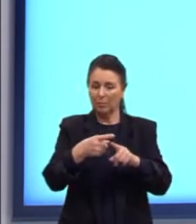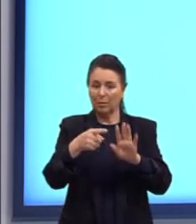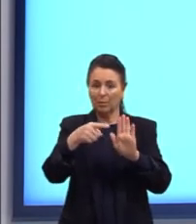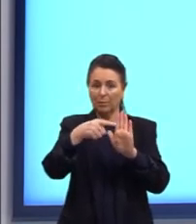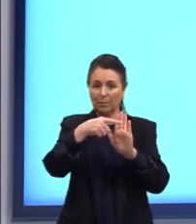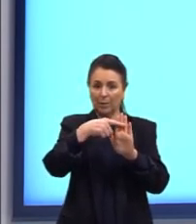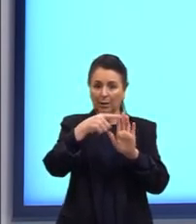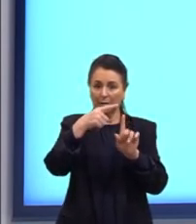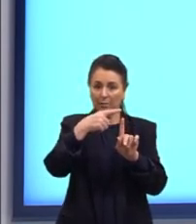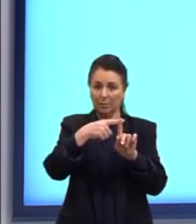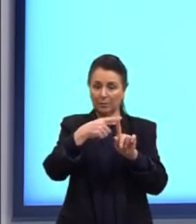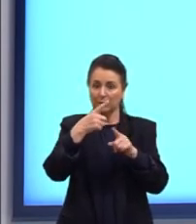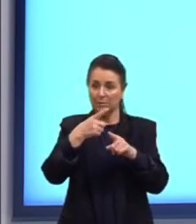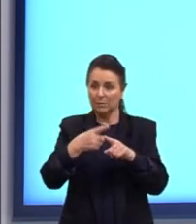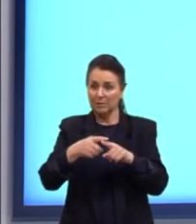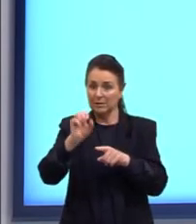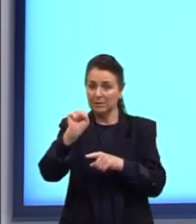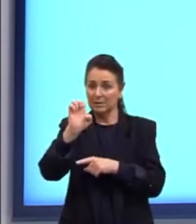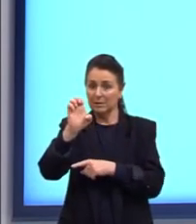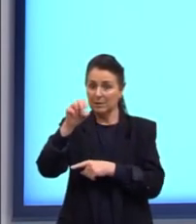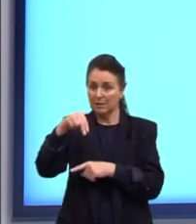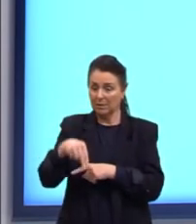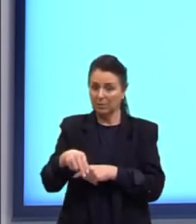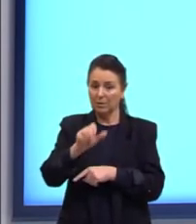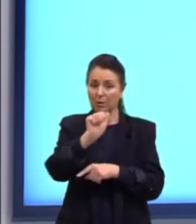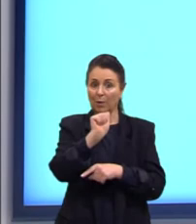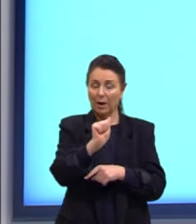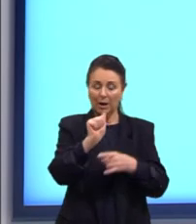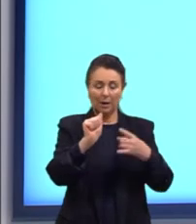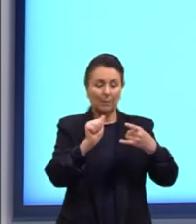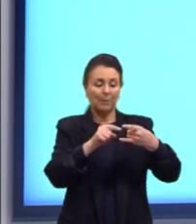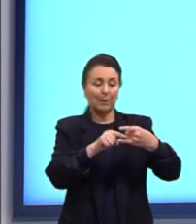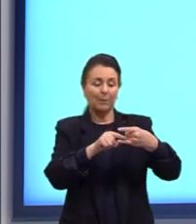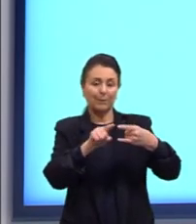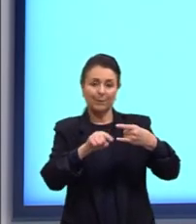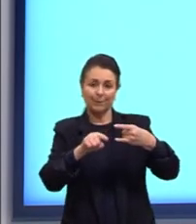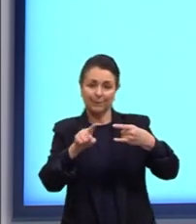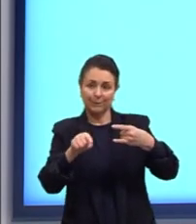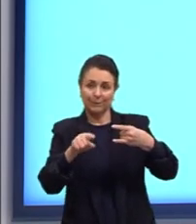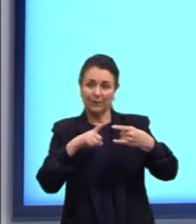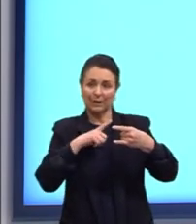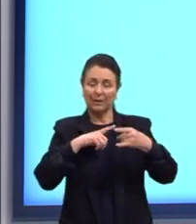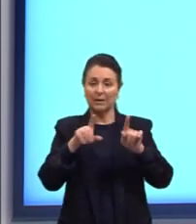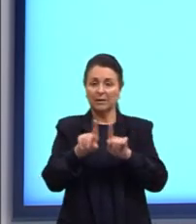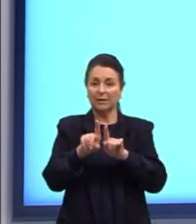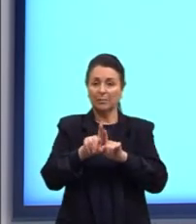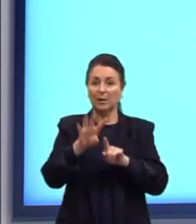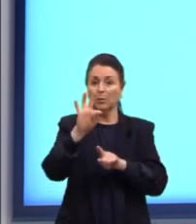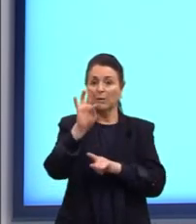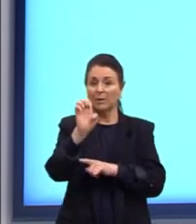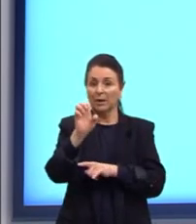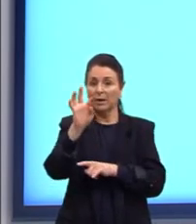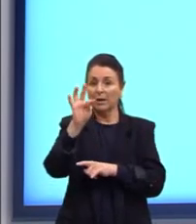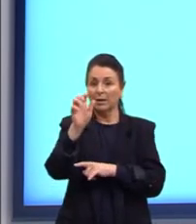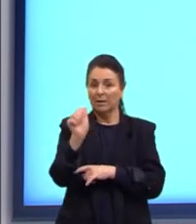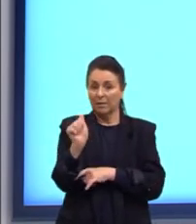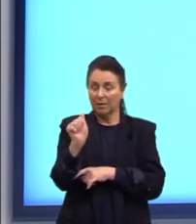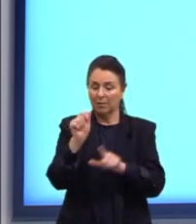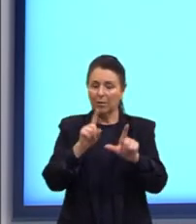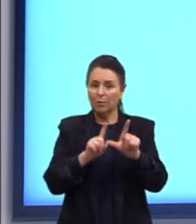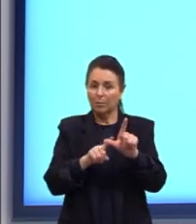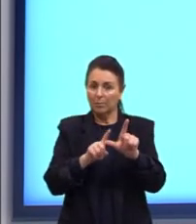menos A vezes seno então A é a amplitude e nós temos ainda o θ o θ ele está